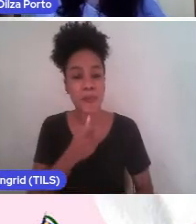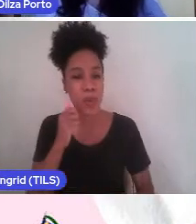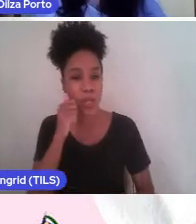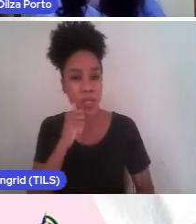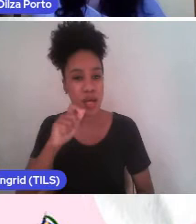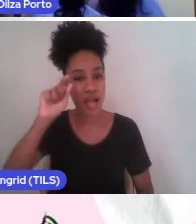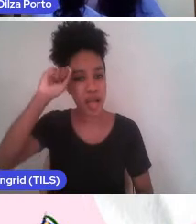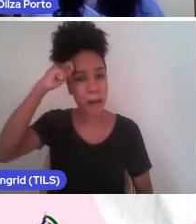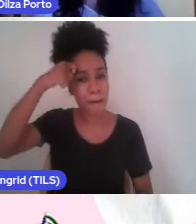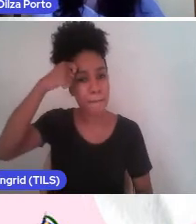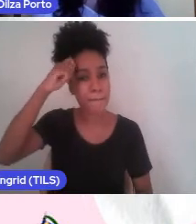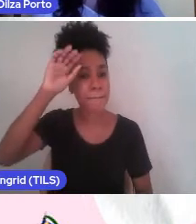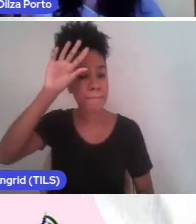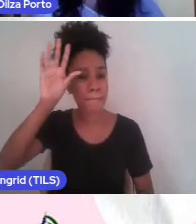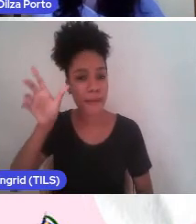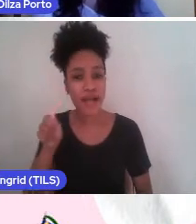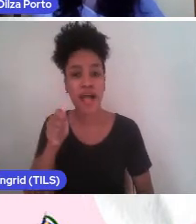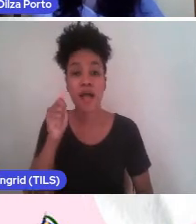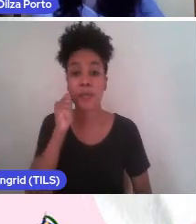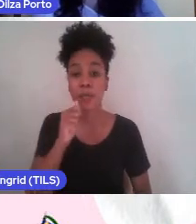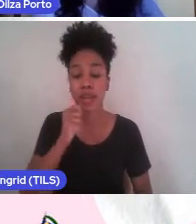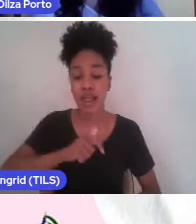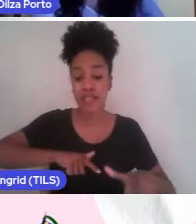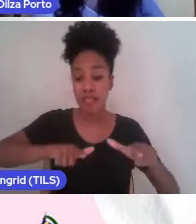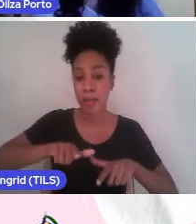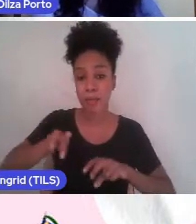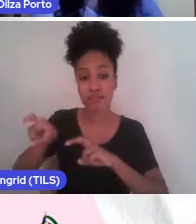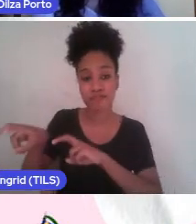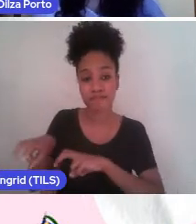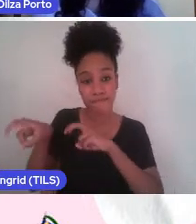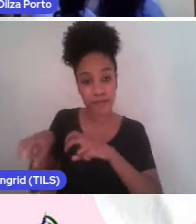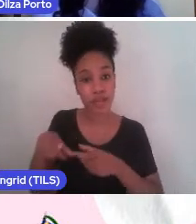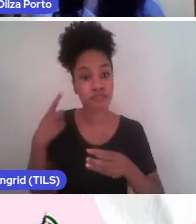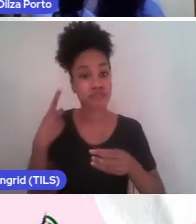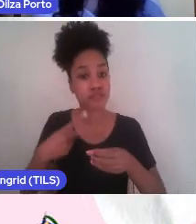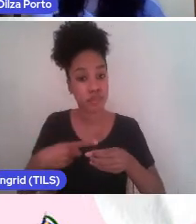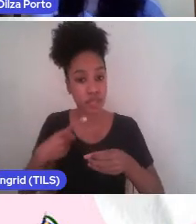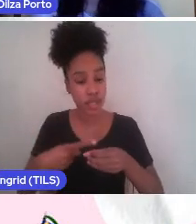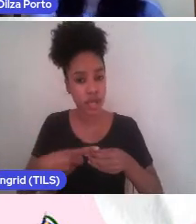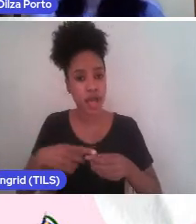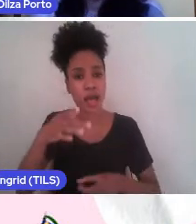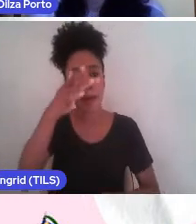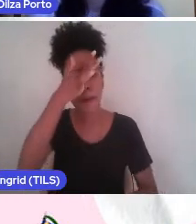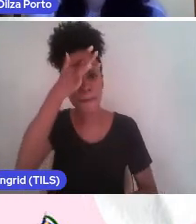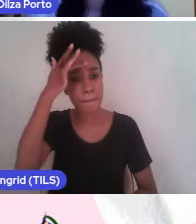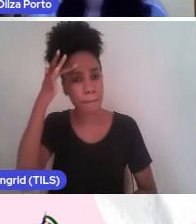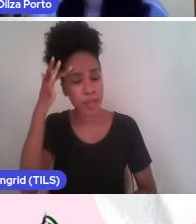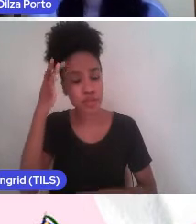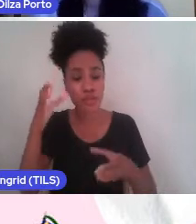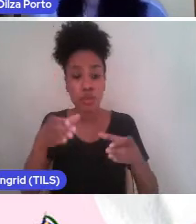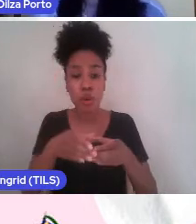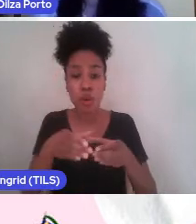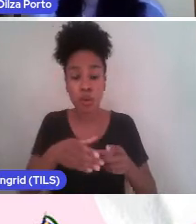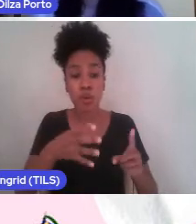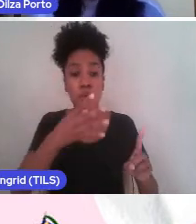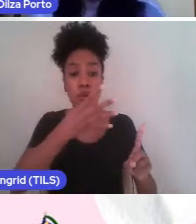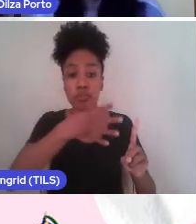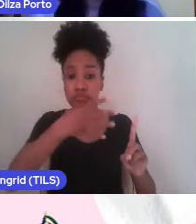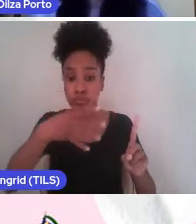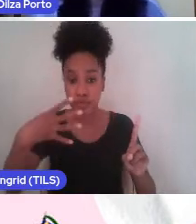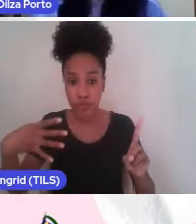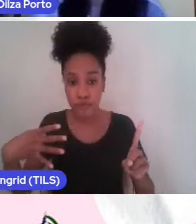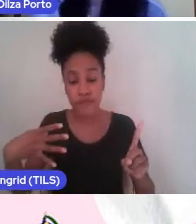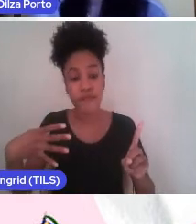mulheres, trabalhadoras e trabalhadores do campo e da cidade, pessoas e grupos LGBTQIA